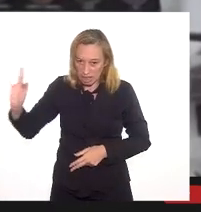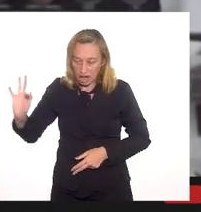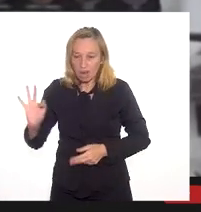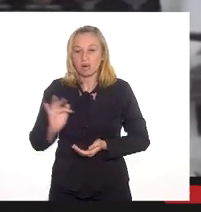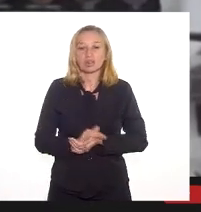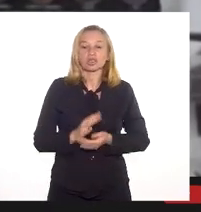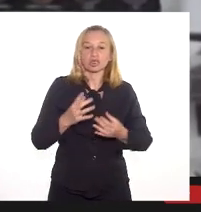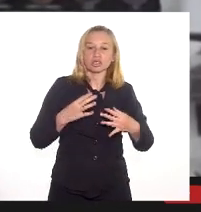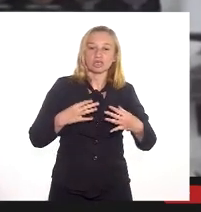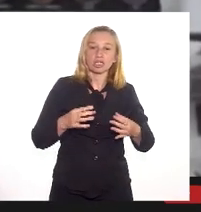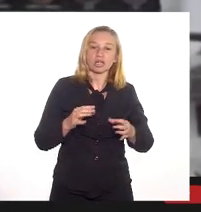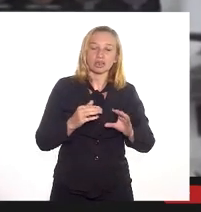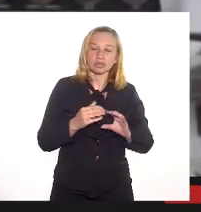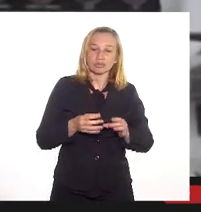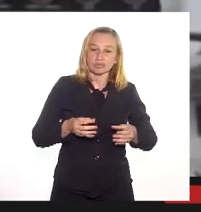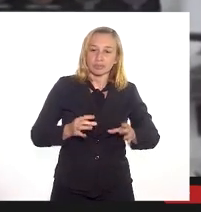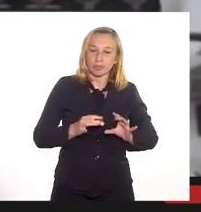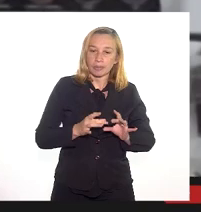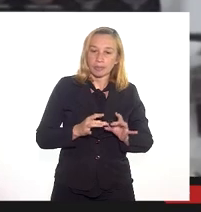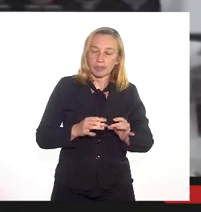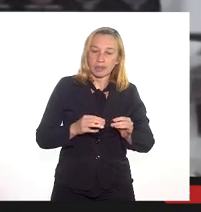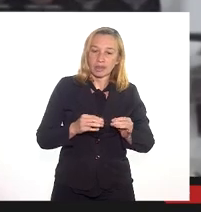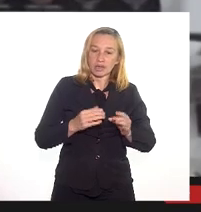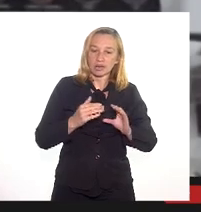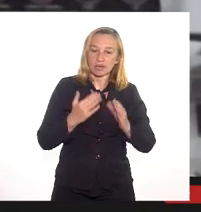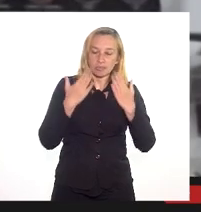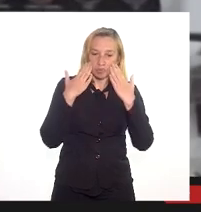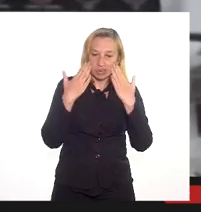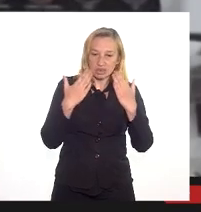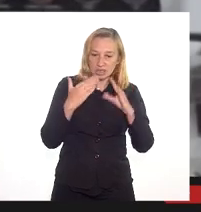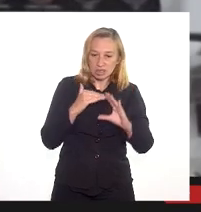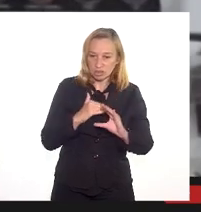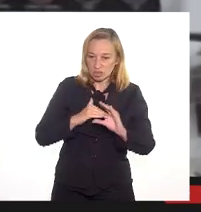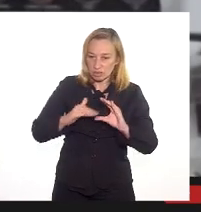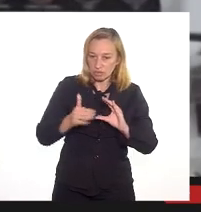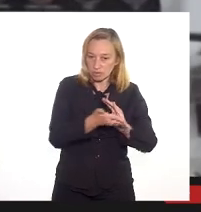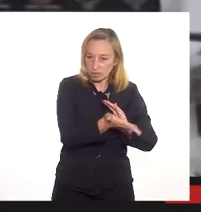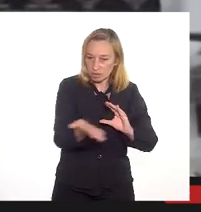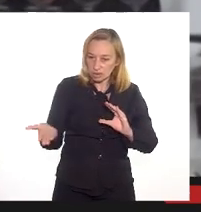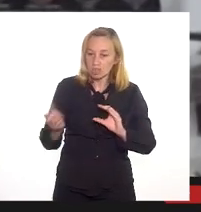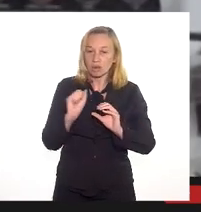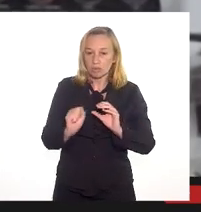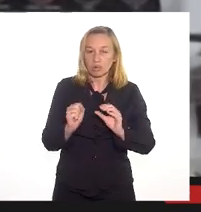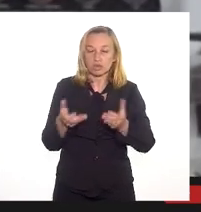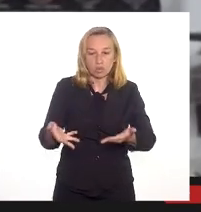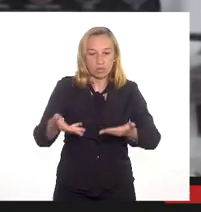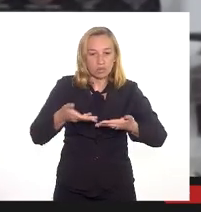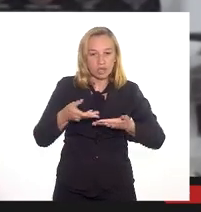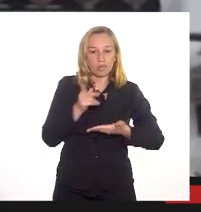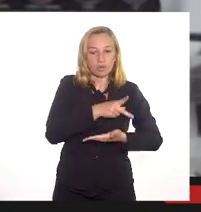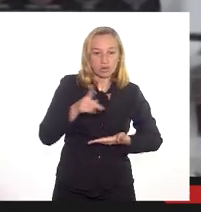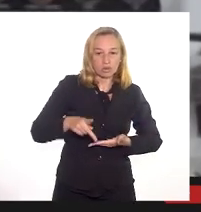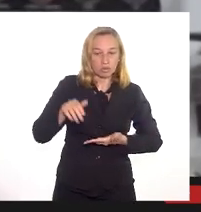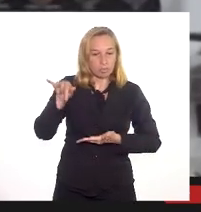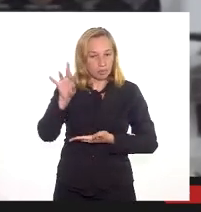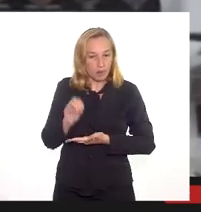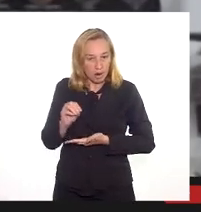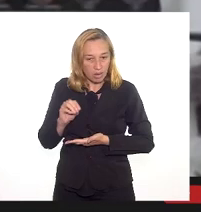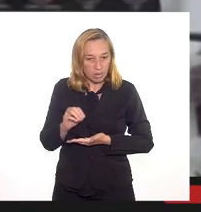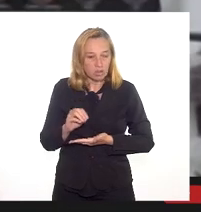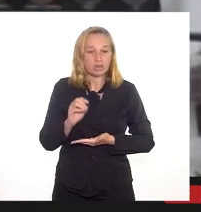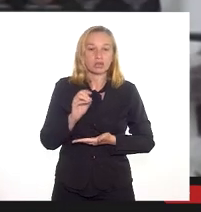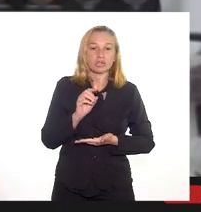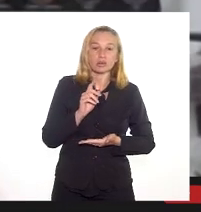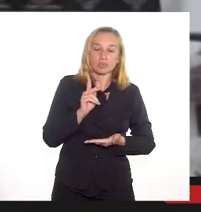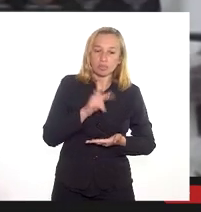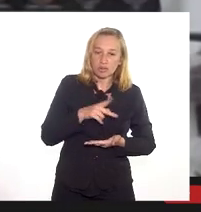até disponível também essa apresentação para que a gente possa também convidar o professor Paulo Canedo, assim como o professor Adá, que já